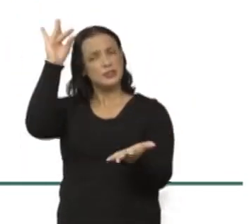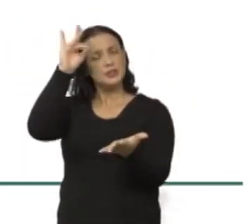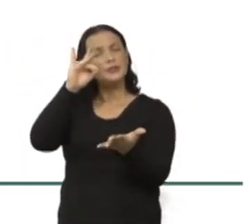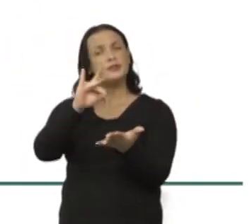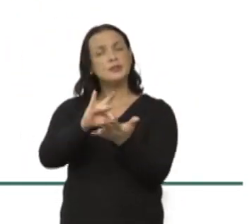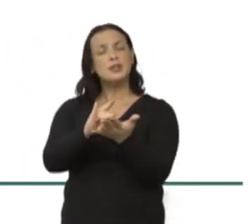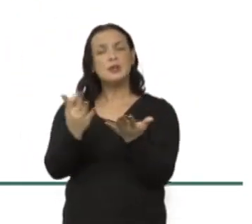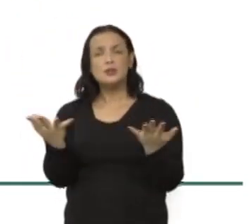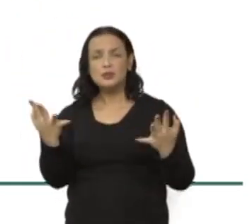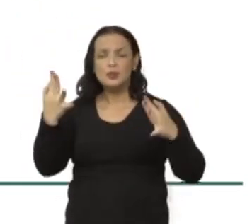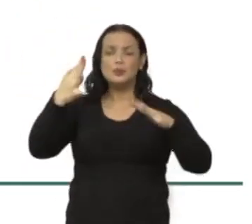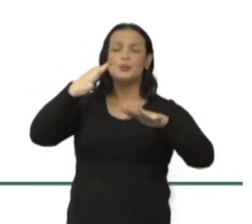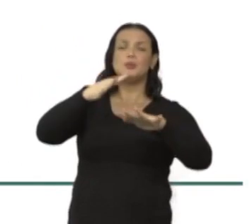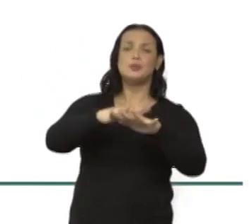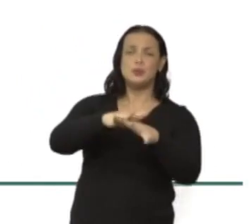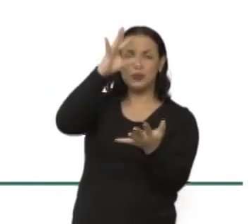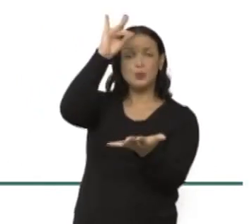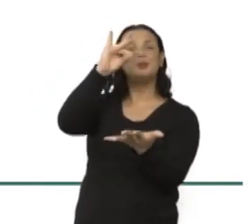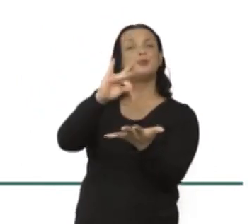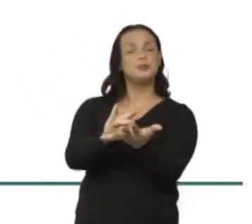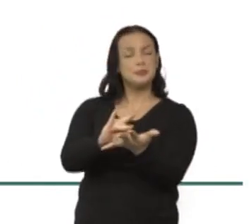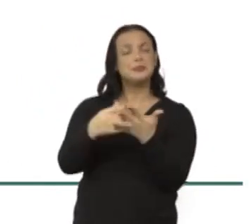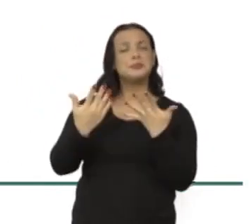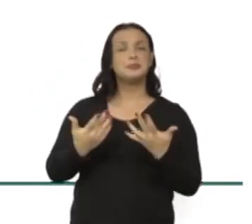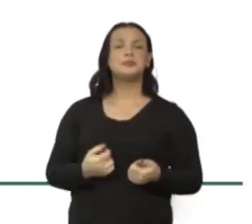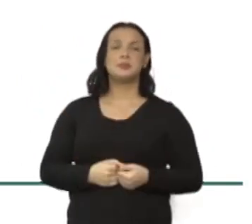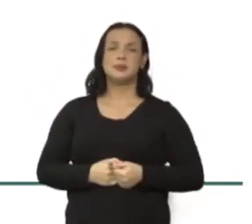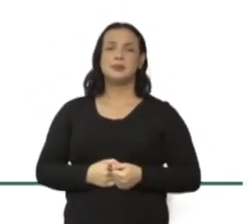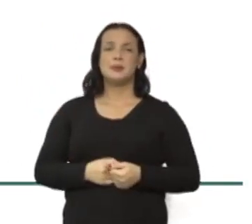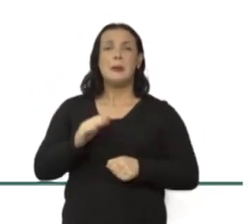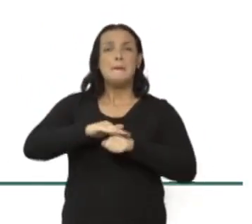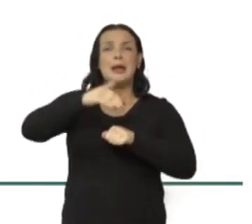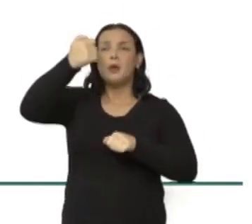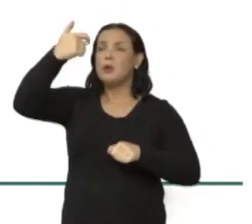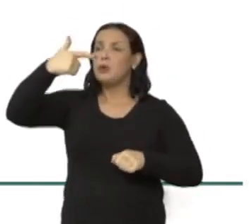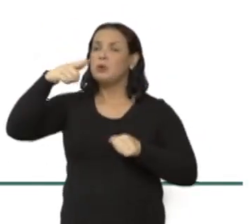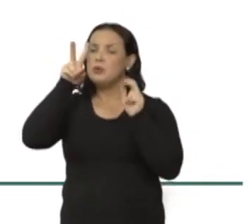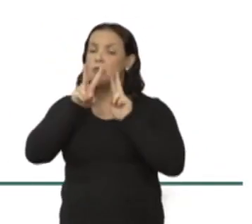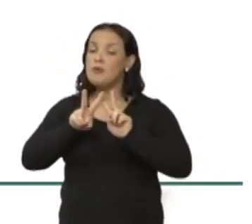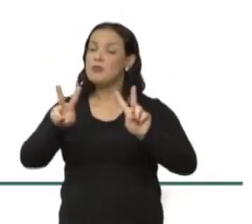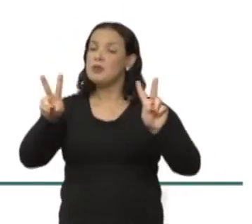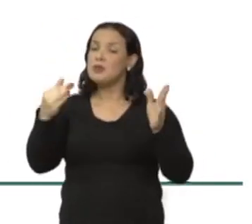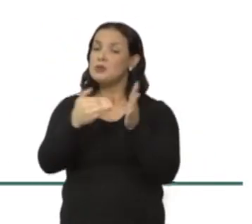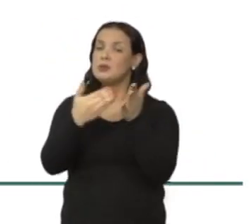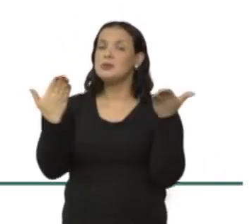implementada, ser uma realidade maior do que a gente está vendo até agora?